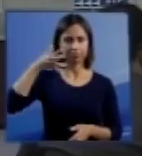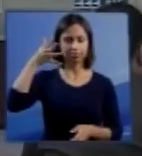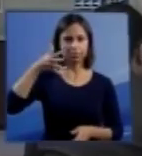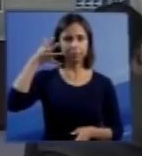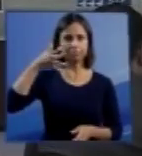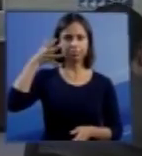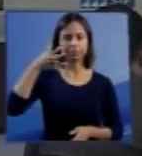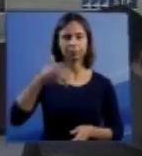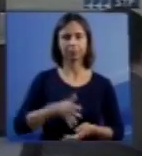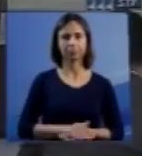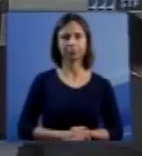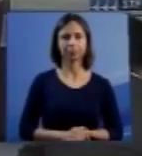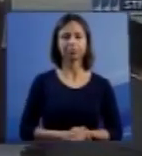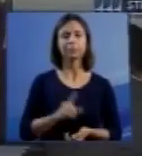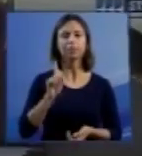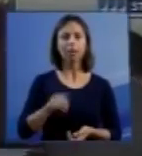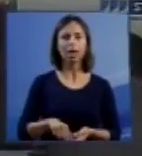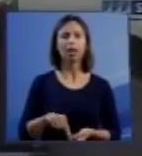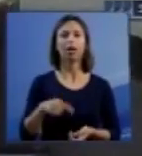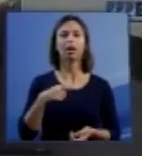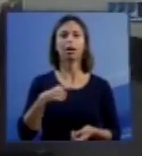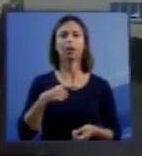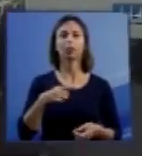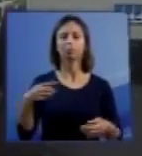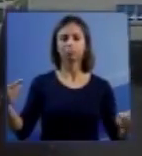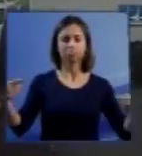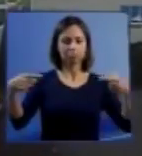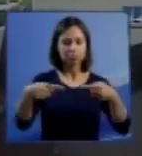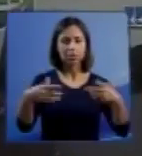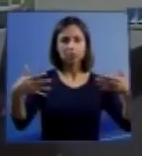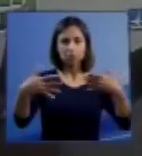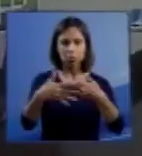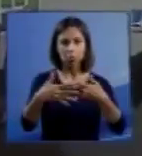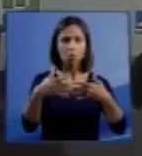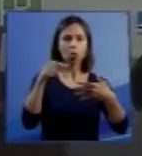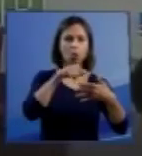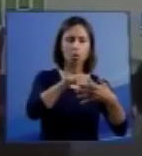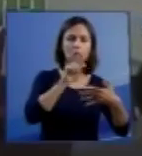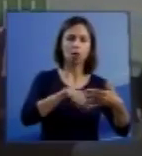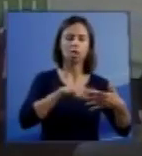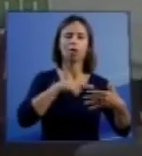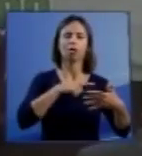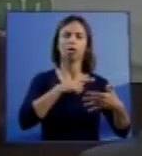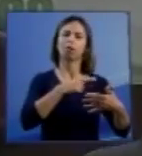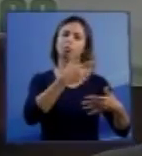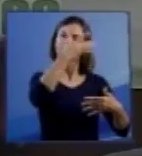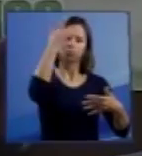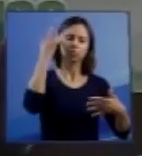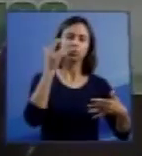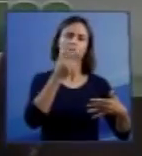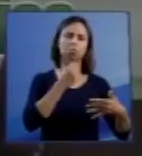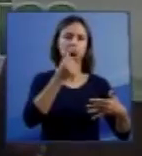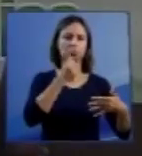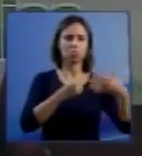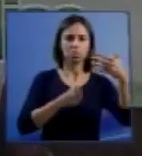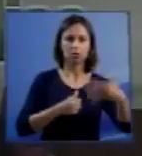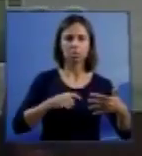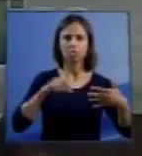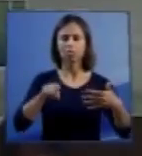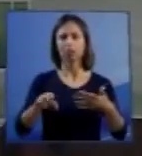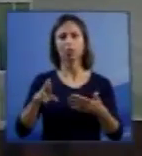é o cruzamento das questões de gênero e religião. fundou e dirige a ONG